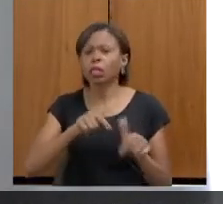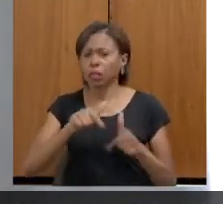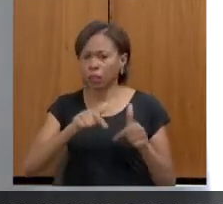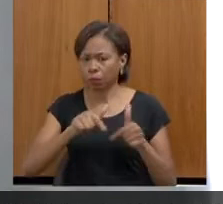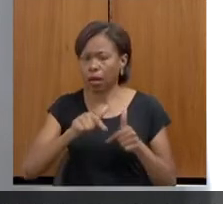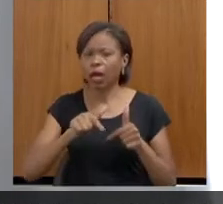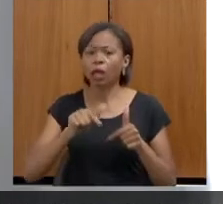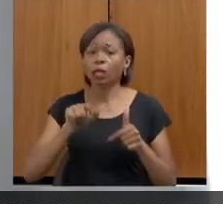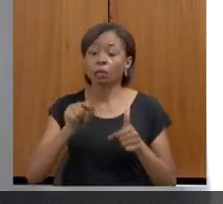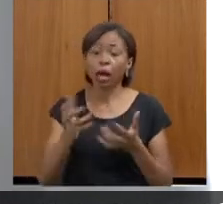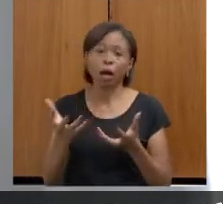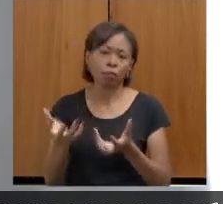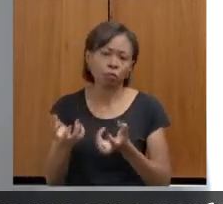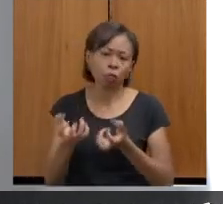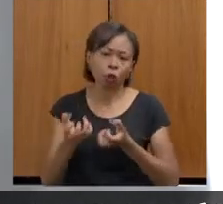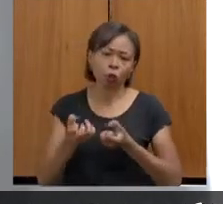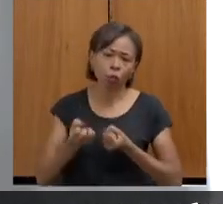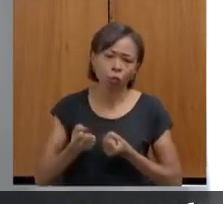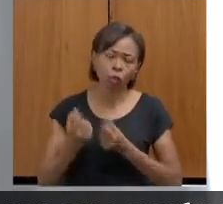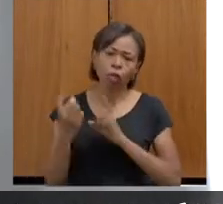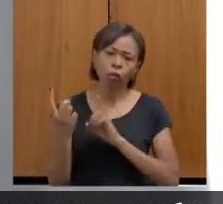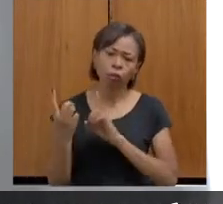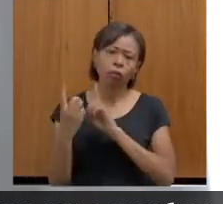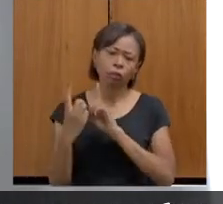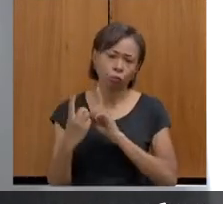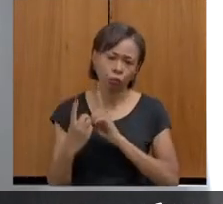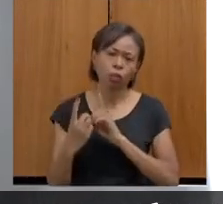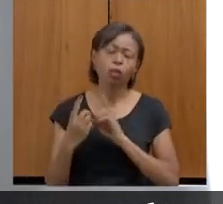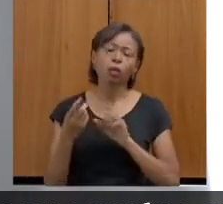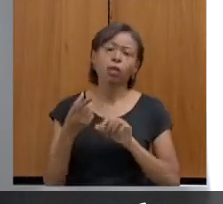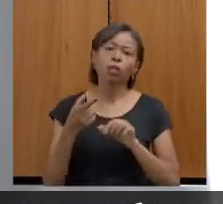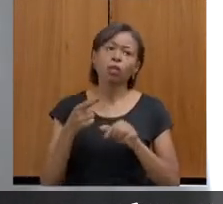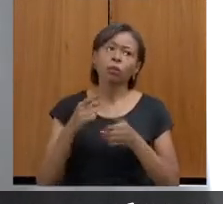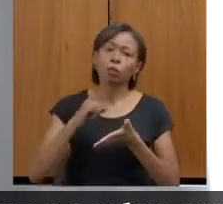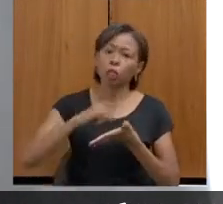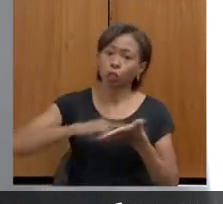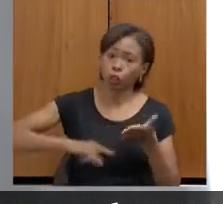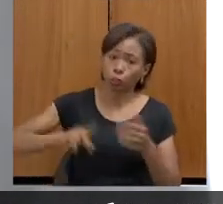acolhimento, de fazer o REDS dessa forma, de fazer a medida protetiva.